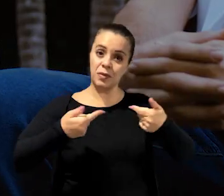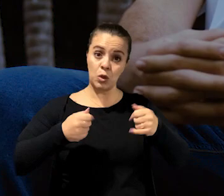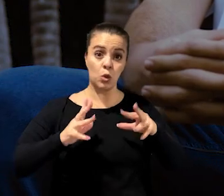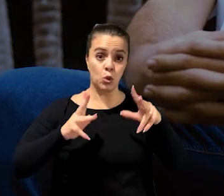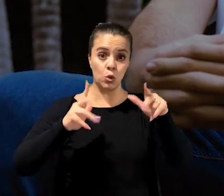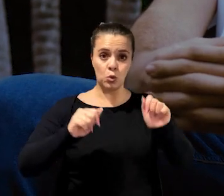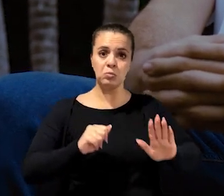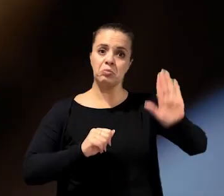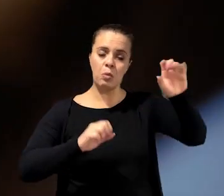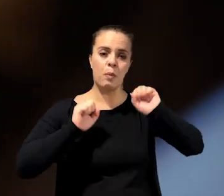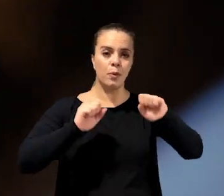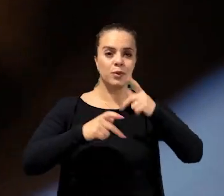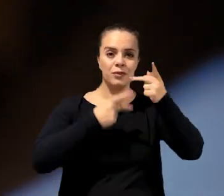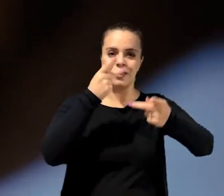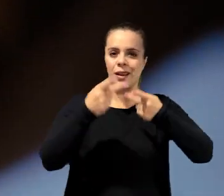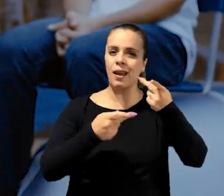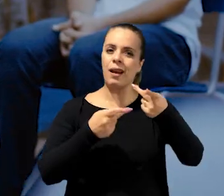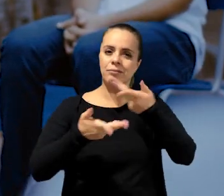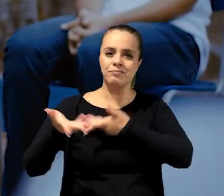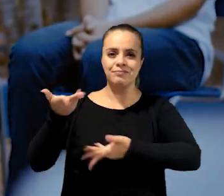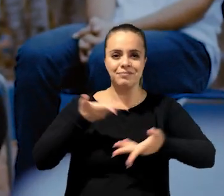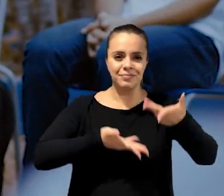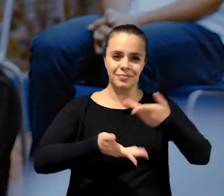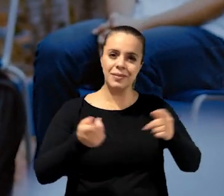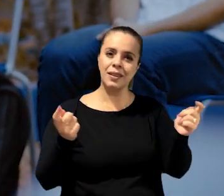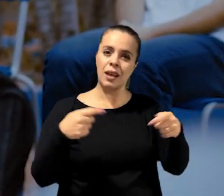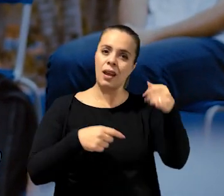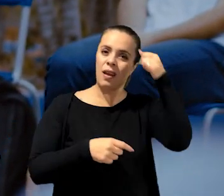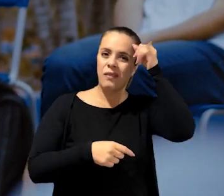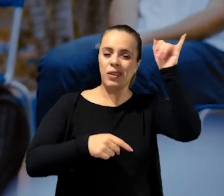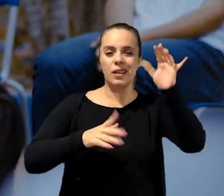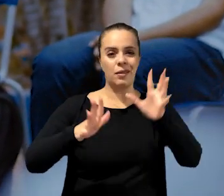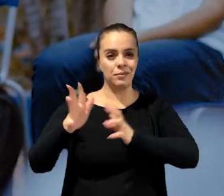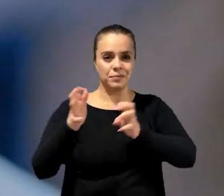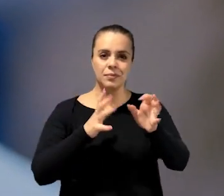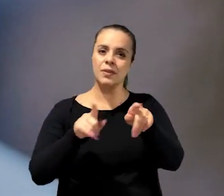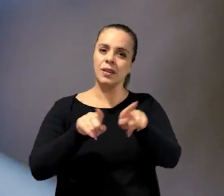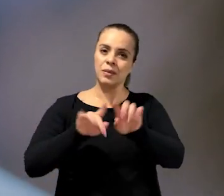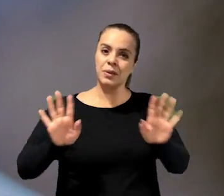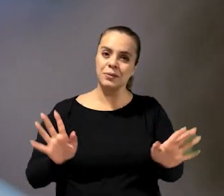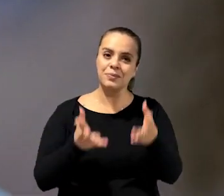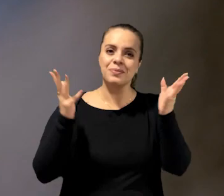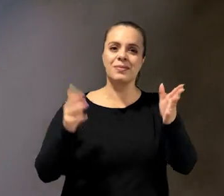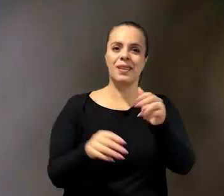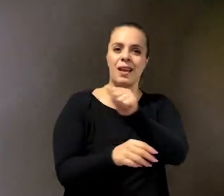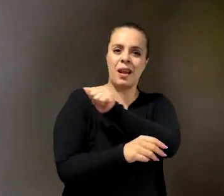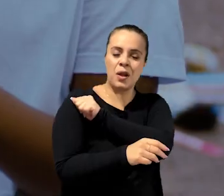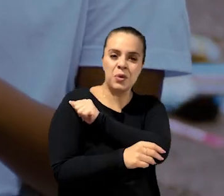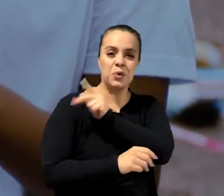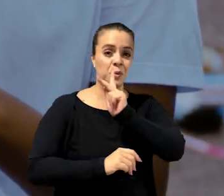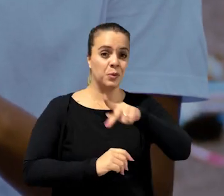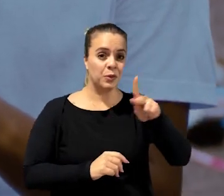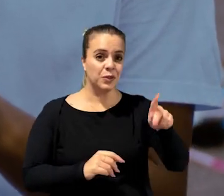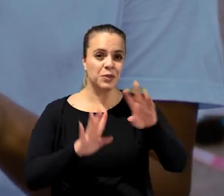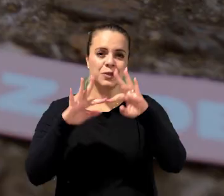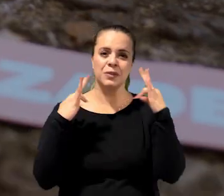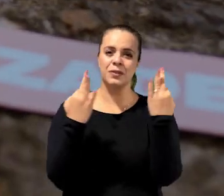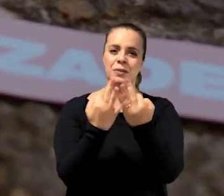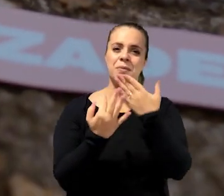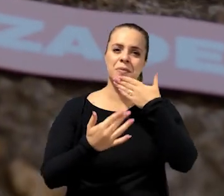todos podem falar e serem ouvidos, permitindo a prevenção de conflitos e o fortalecimento dos laços entre alunos,